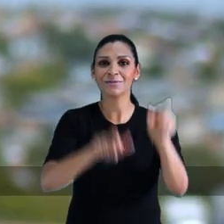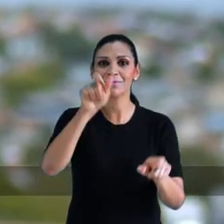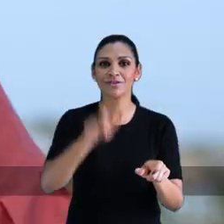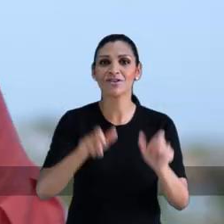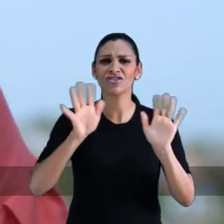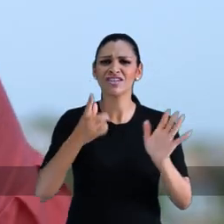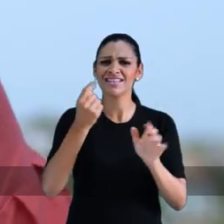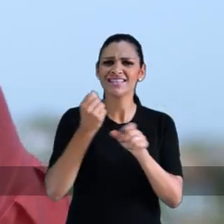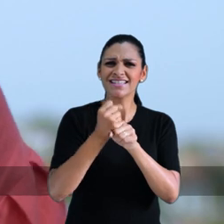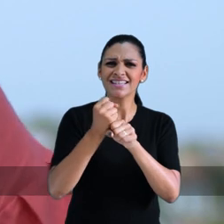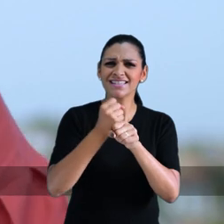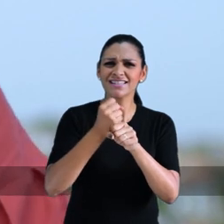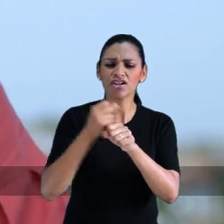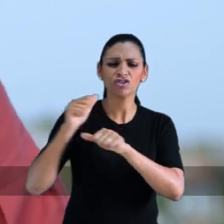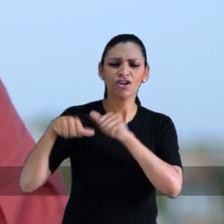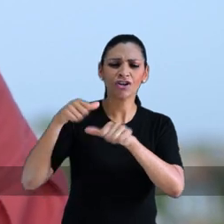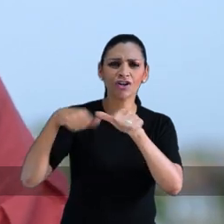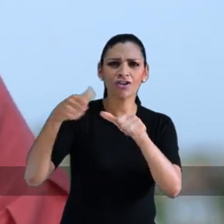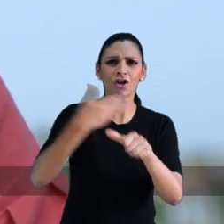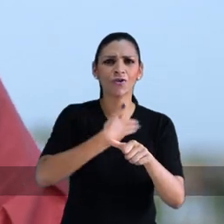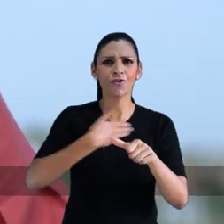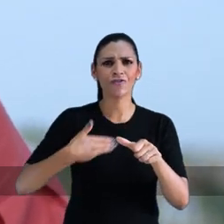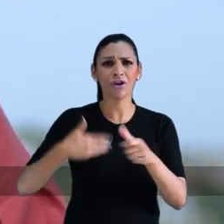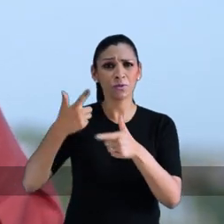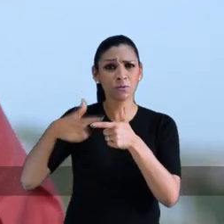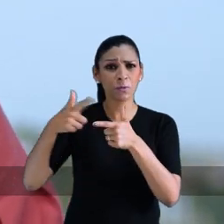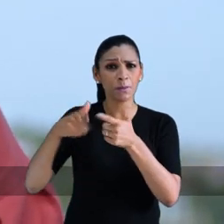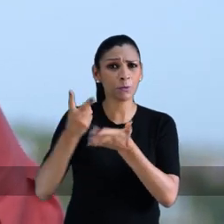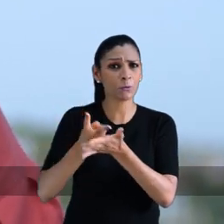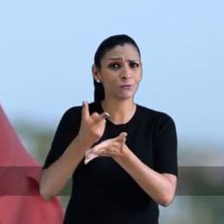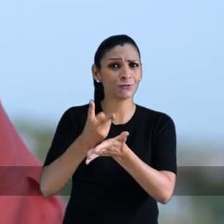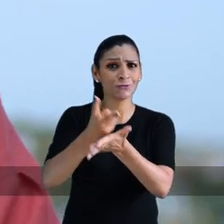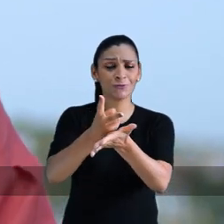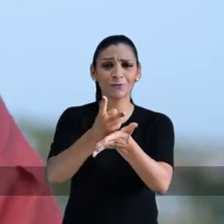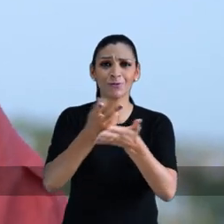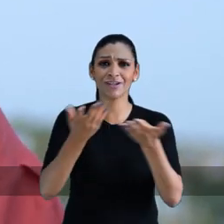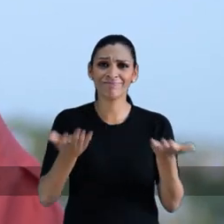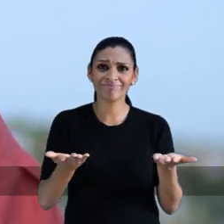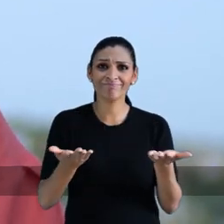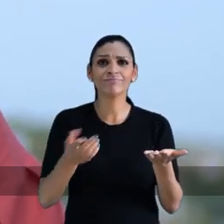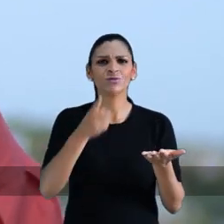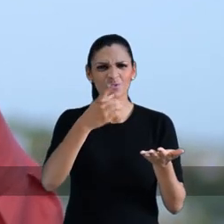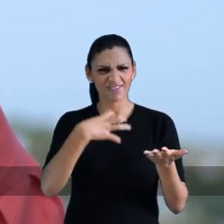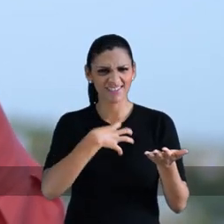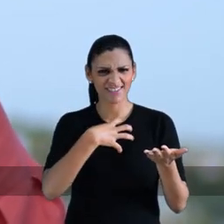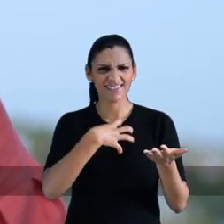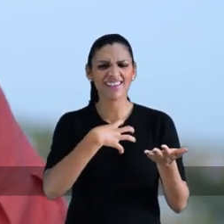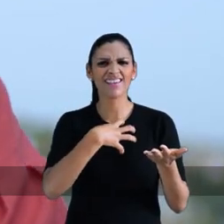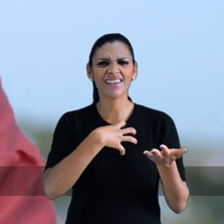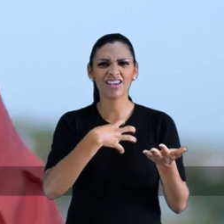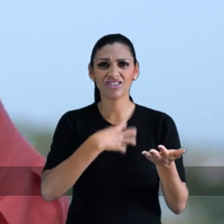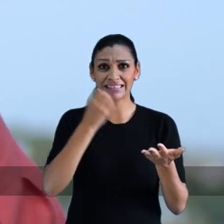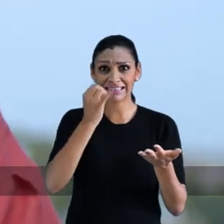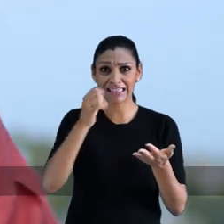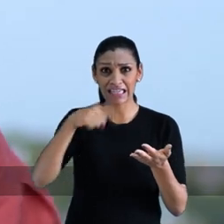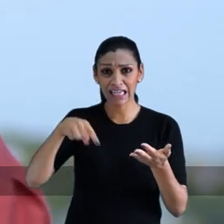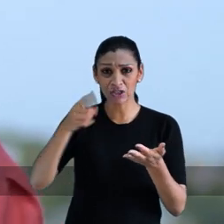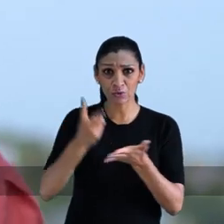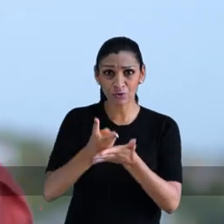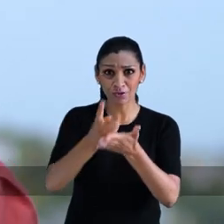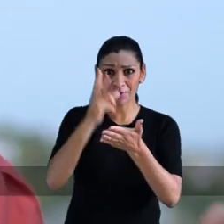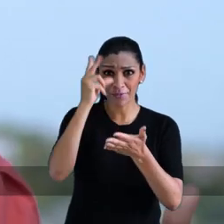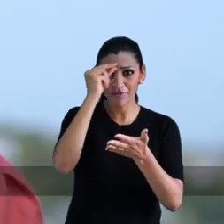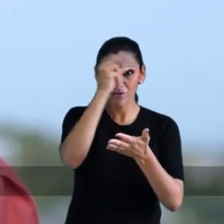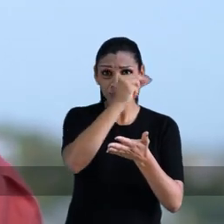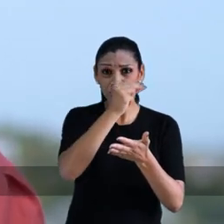pessoas. Já são 16 anos que eles se revezam no poder e os problemas continuam. E lá no fundo, tu sabes que se